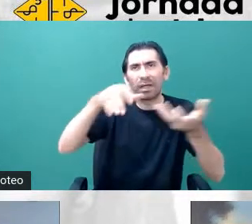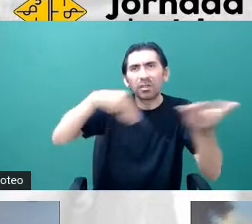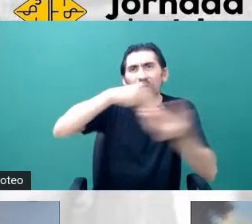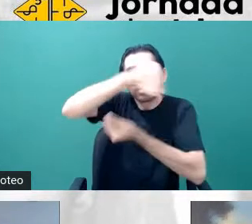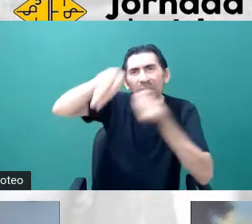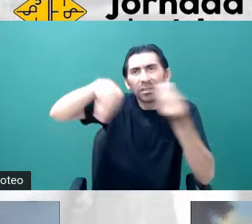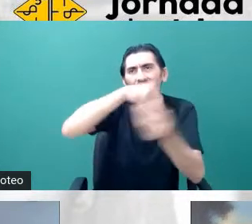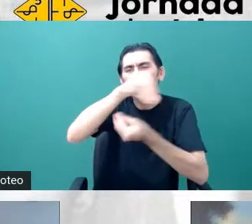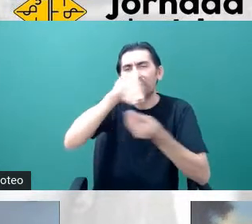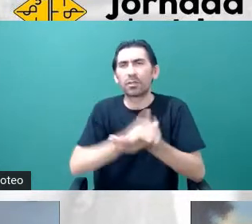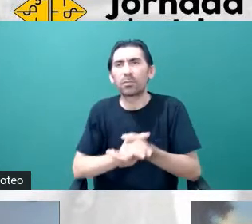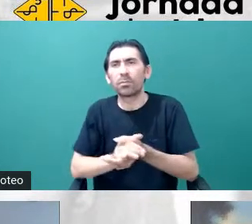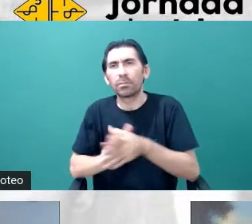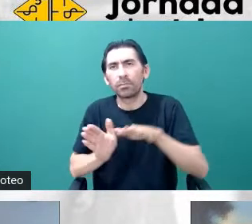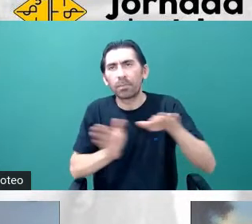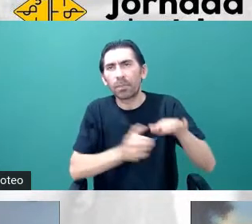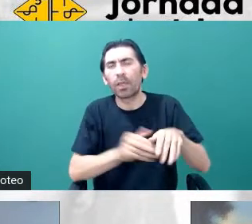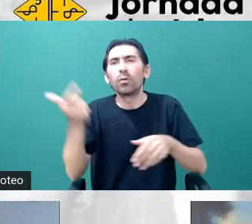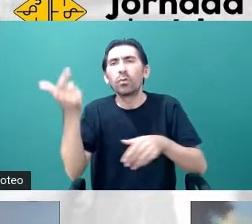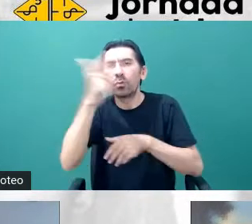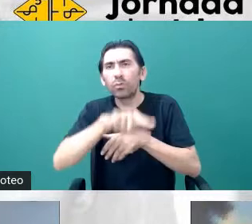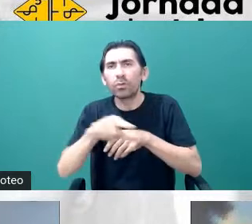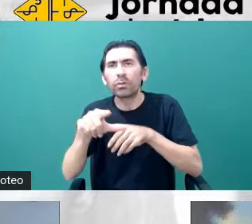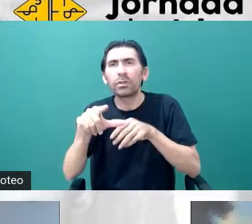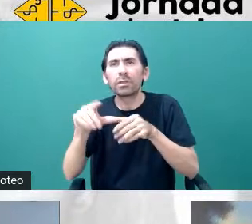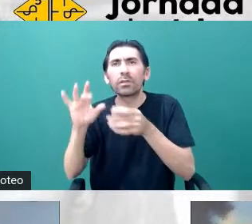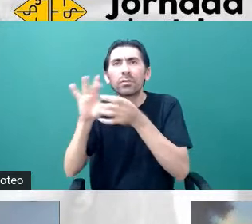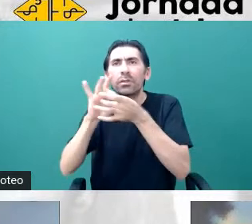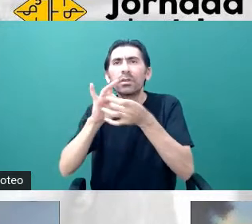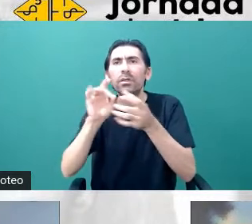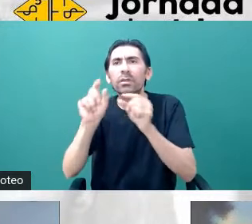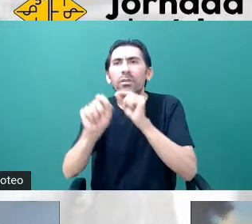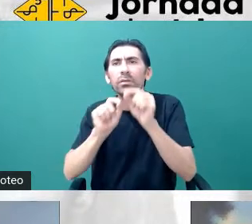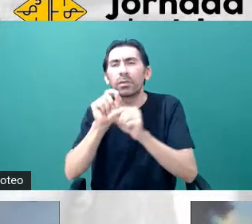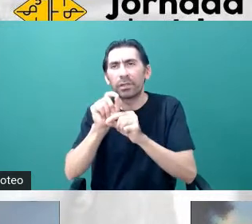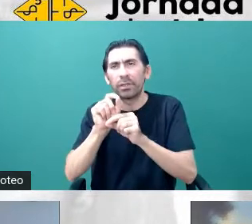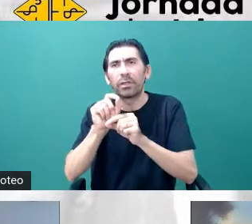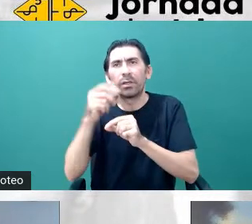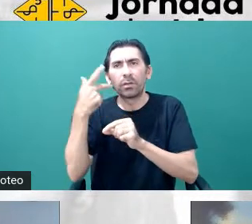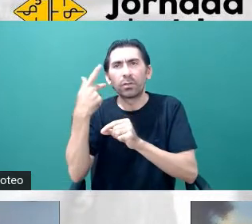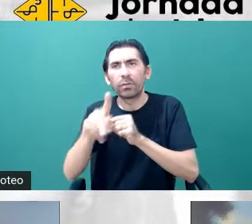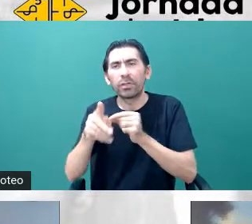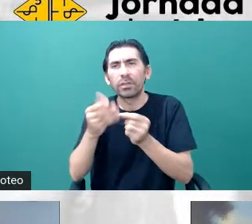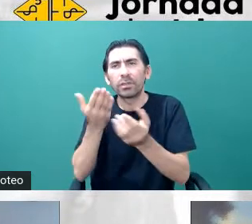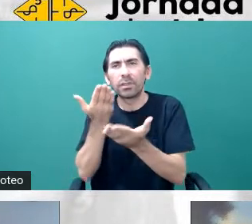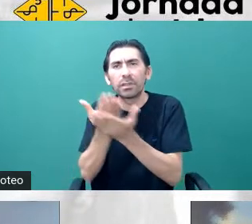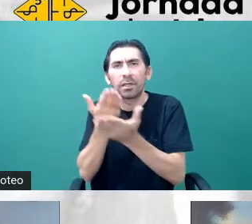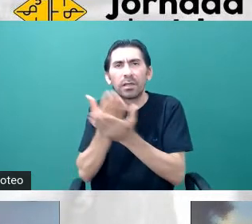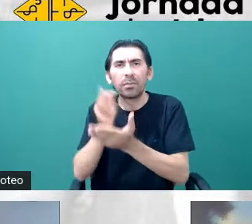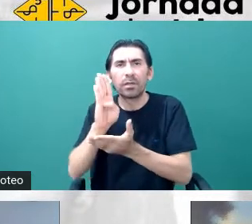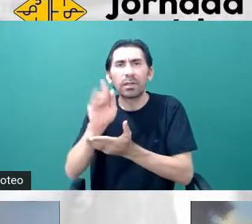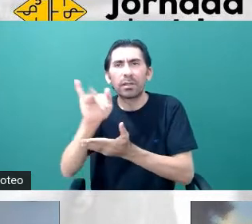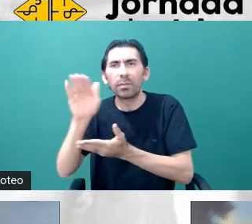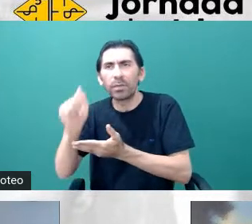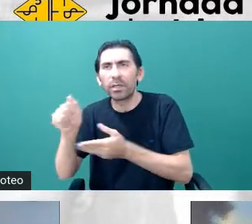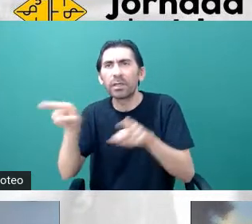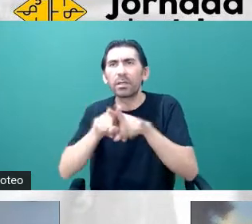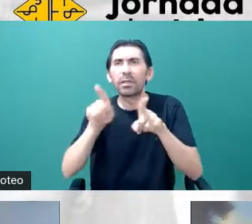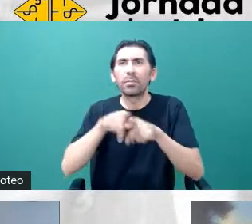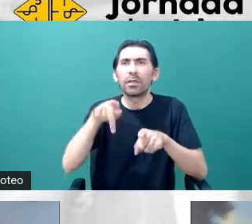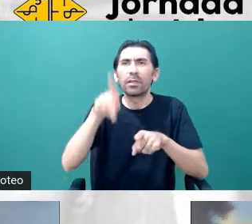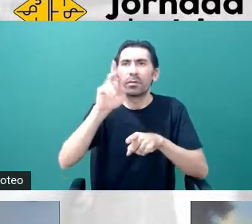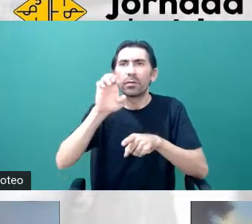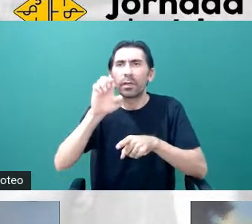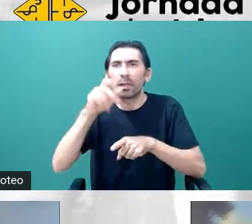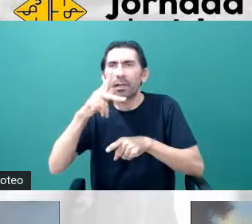Um ponto de ligação que é importante frisar aqui, que talvez seja ligação com os trabalhos da Bia e do Kepler, é que